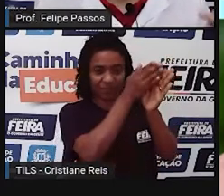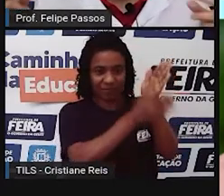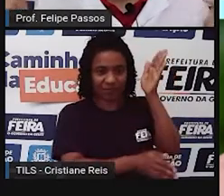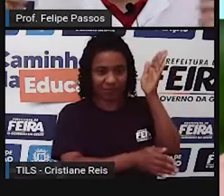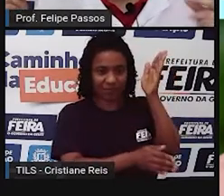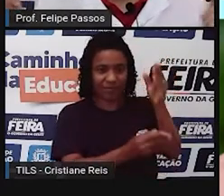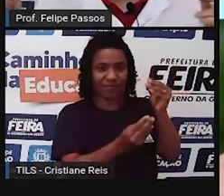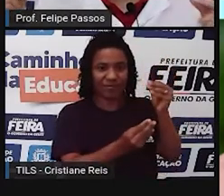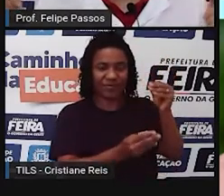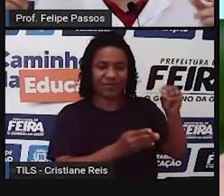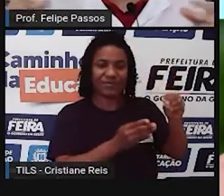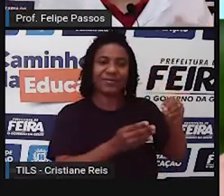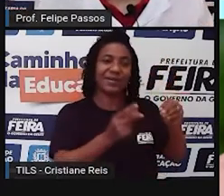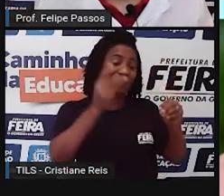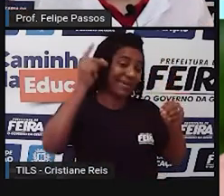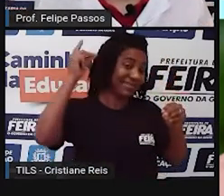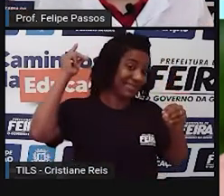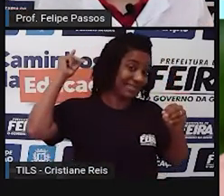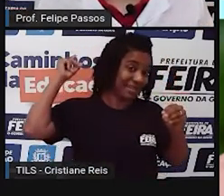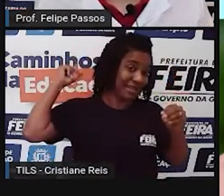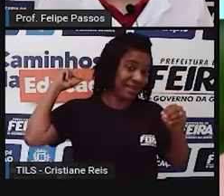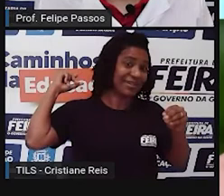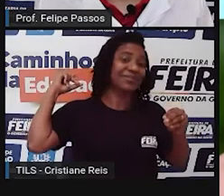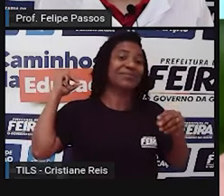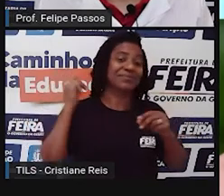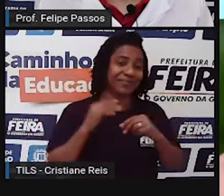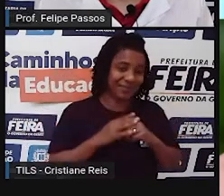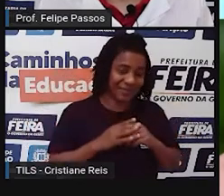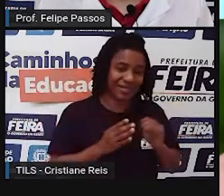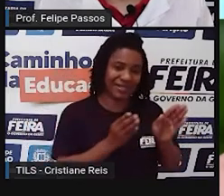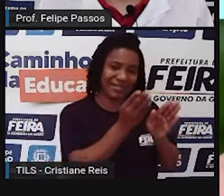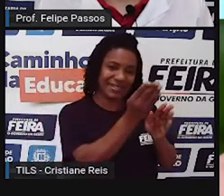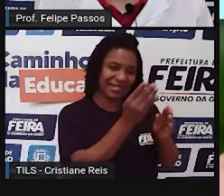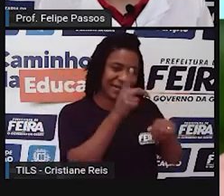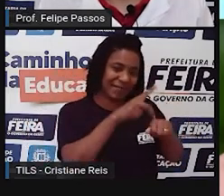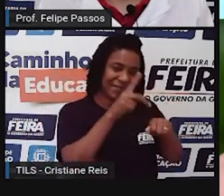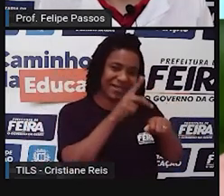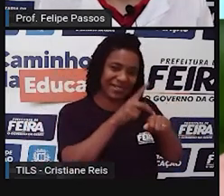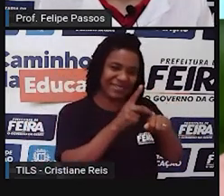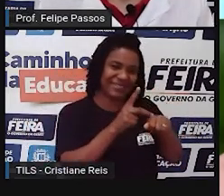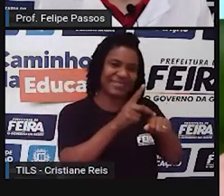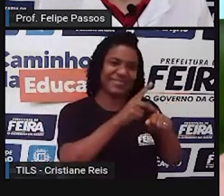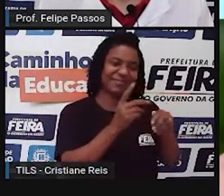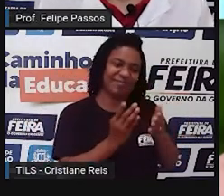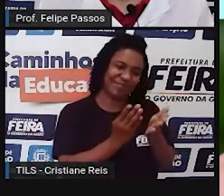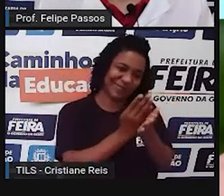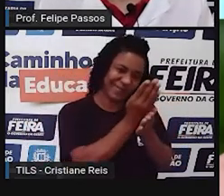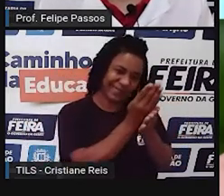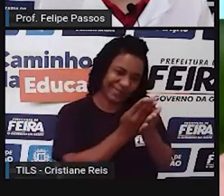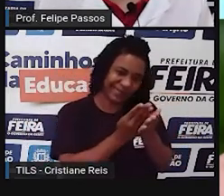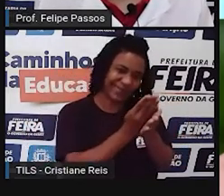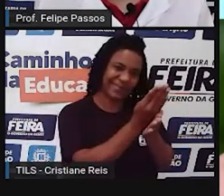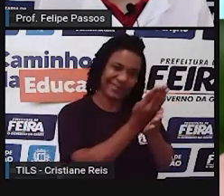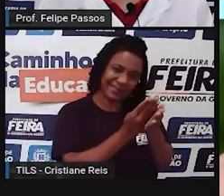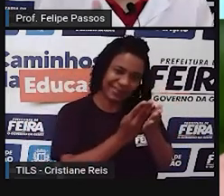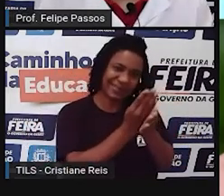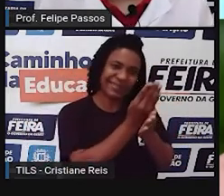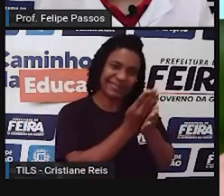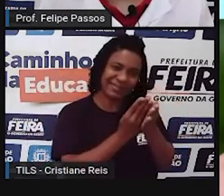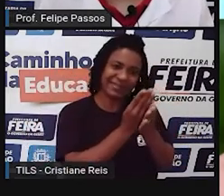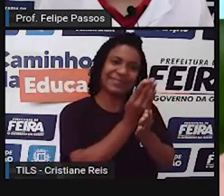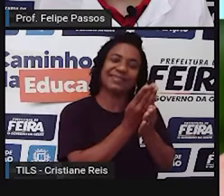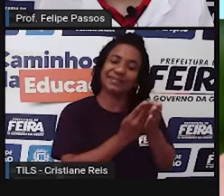lá nos homens das cavernas, foi a nossa primeira faca, pessoal. Olha que estranho, né? Então, eles pegaram uma pedra,